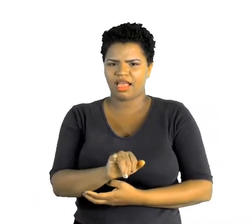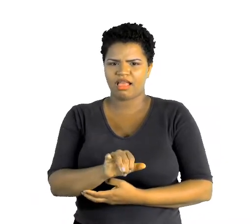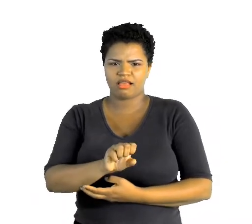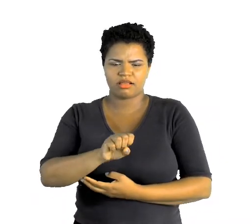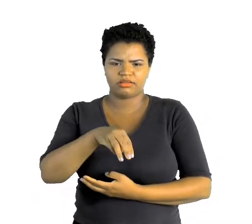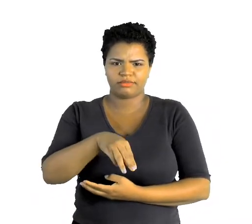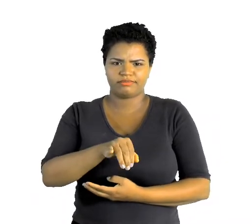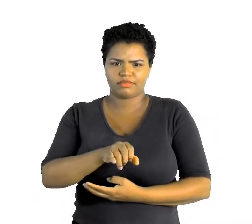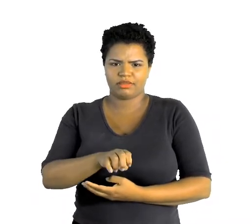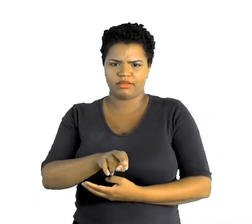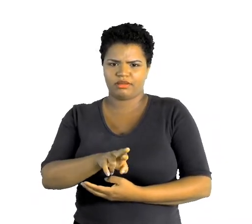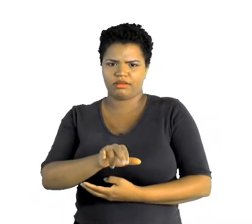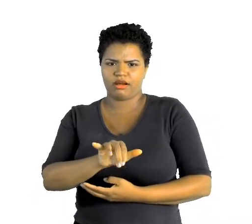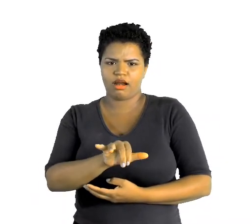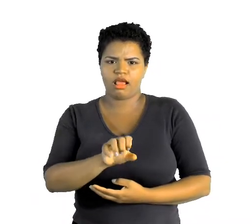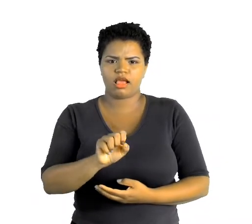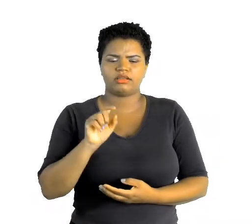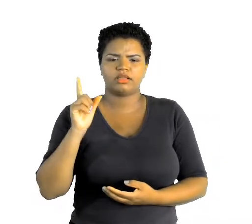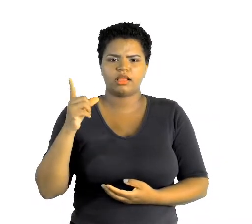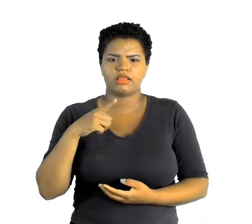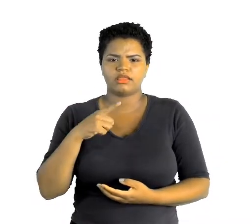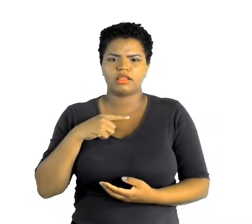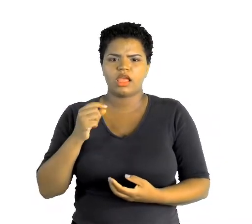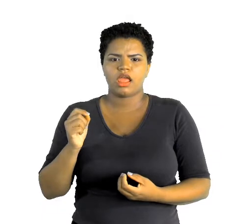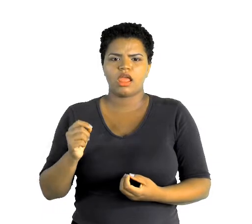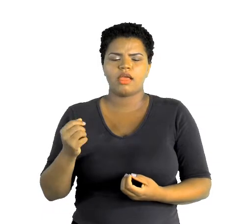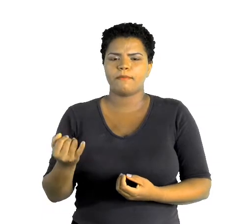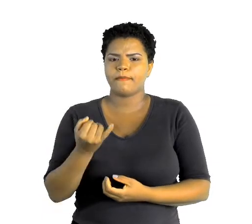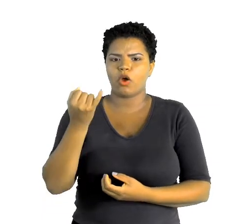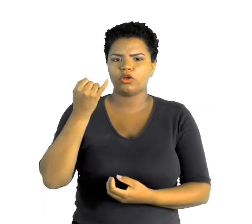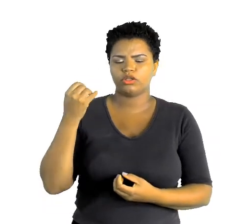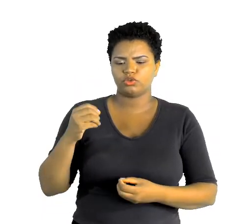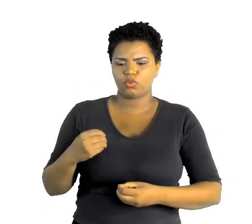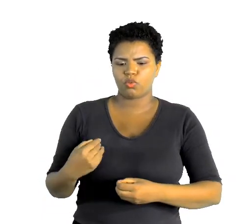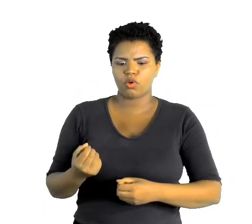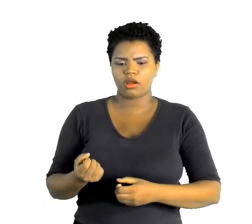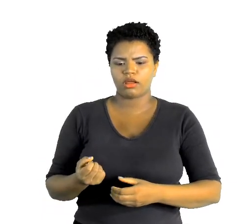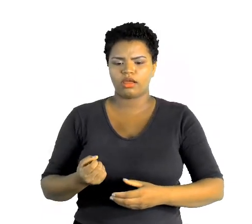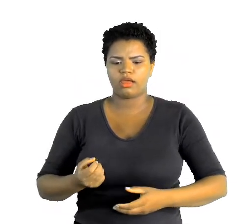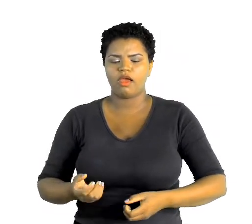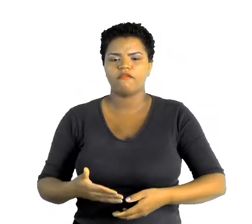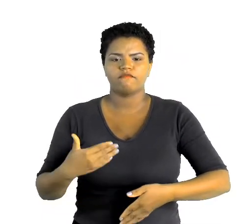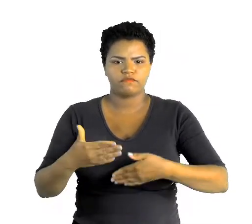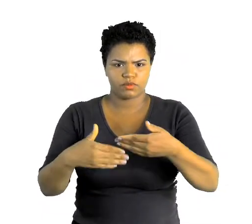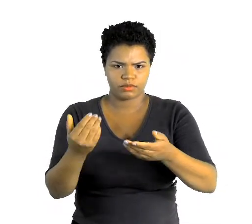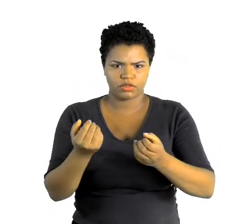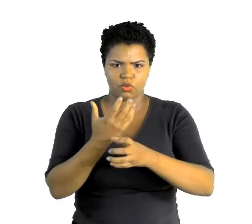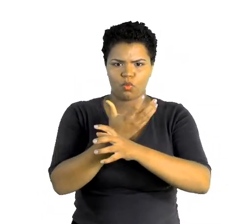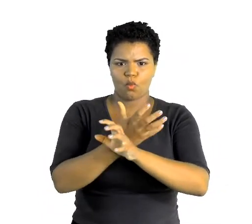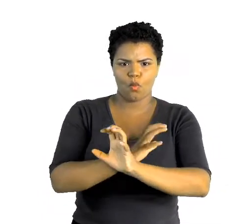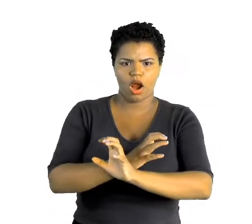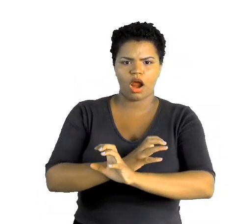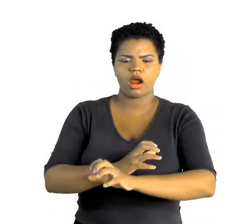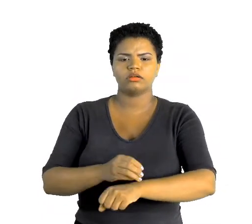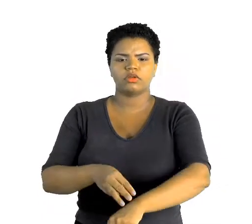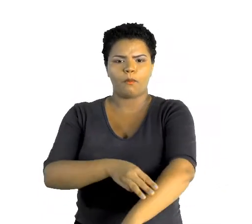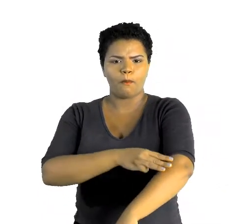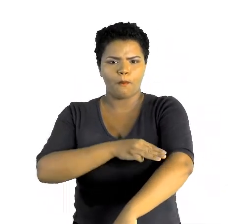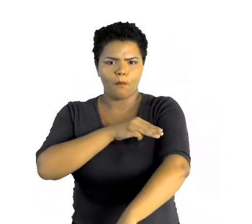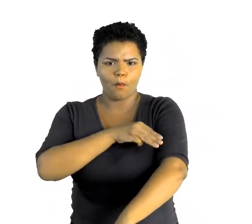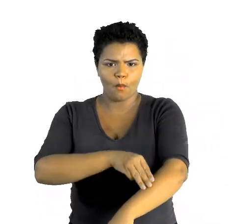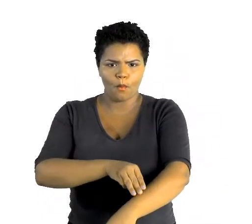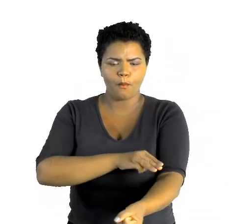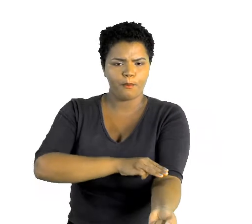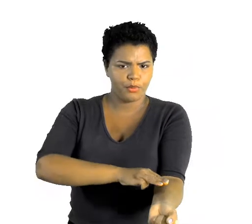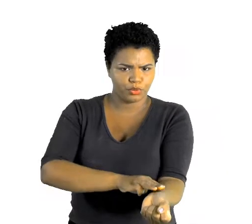possuem uma função na formação dos ossos, no movimento dos músculos, na formação dos